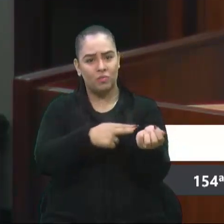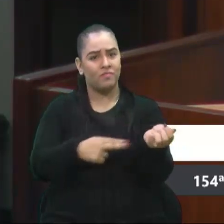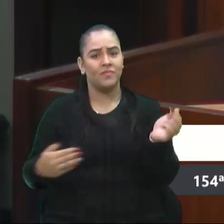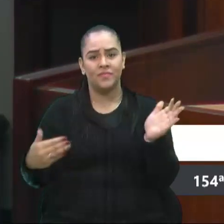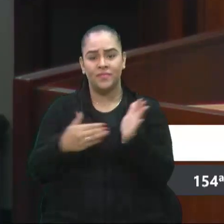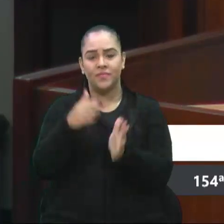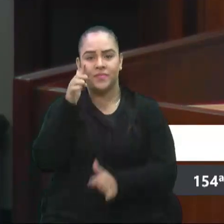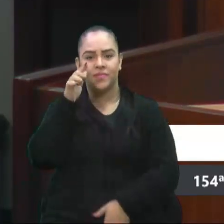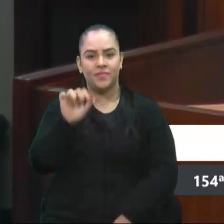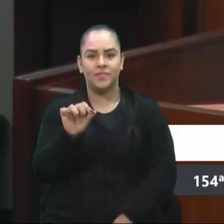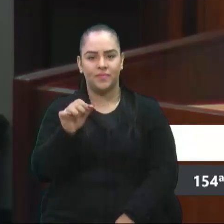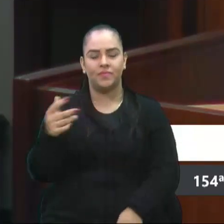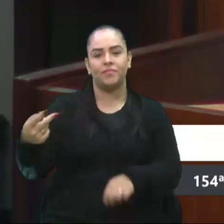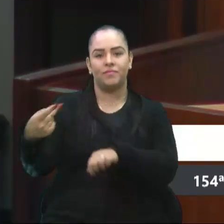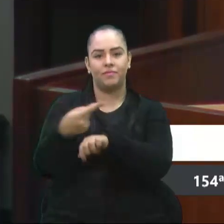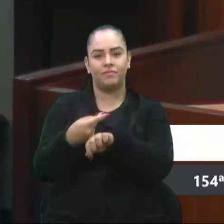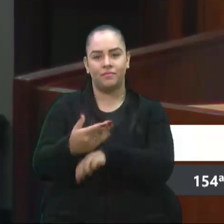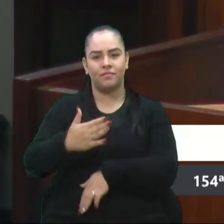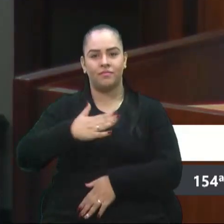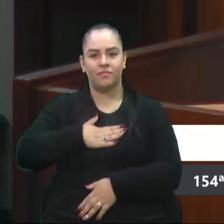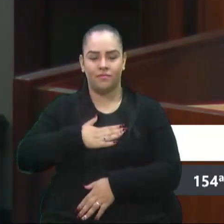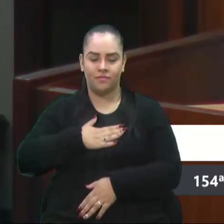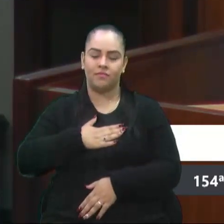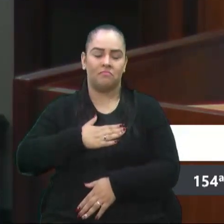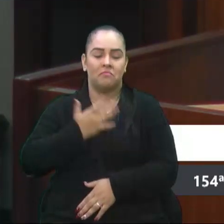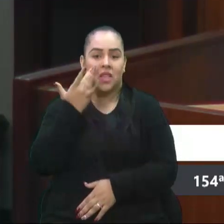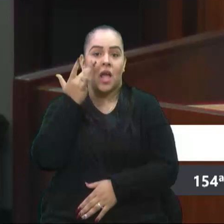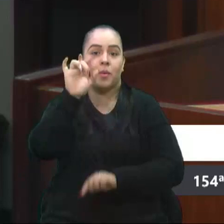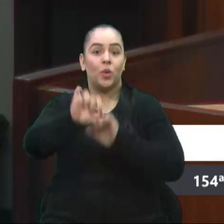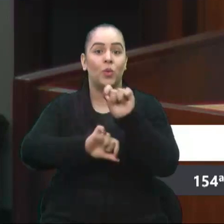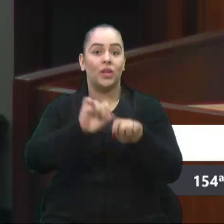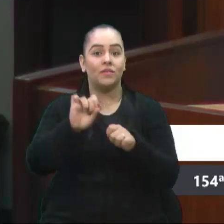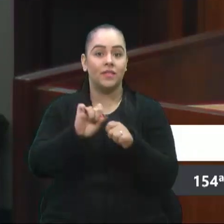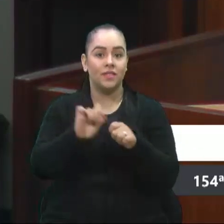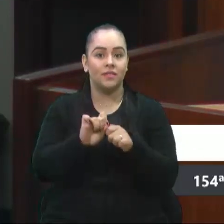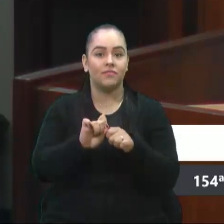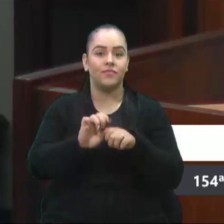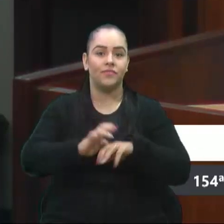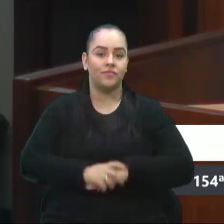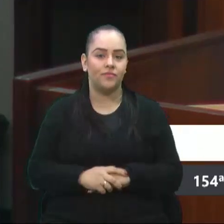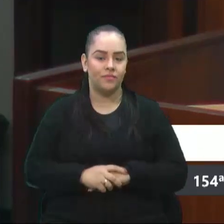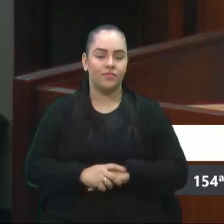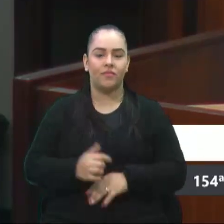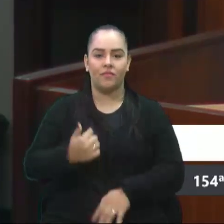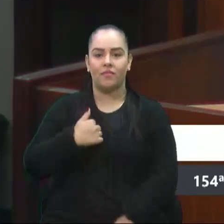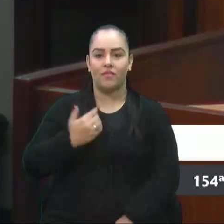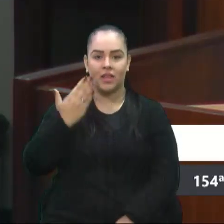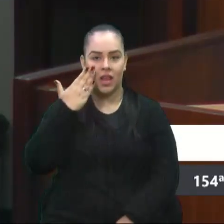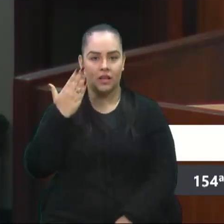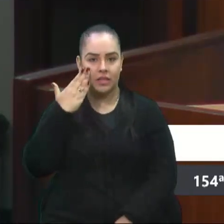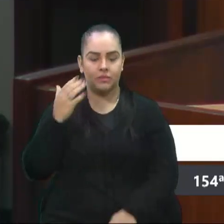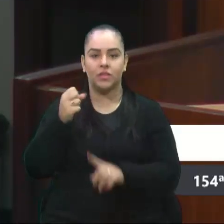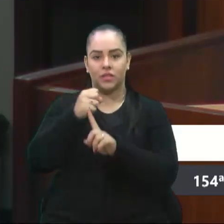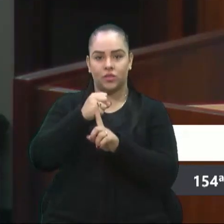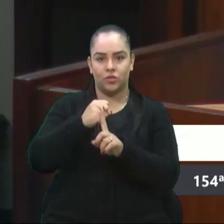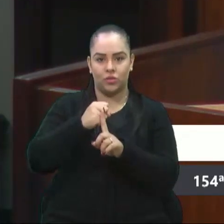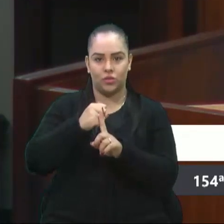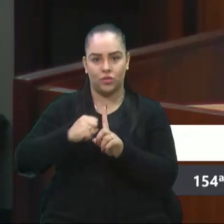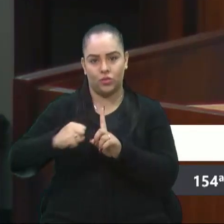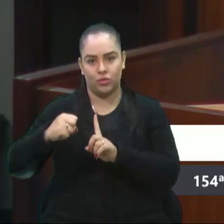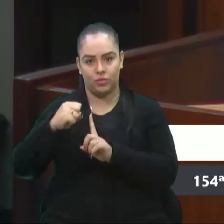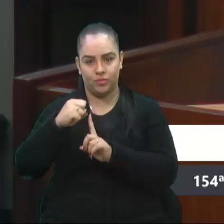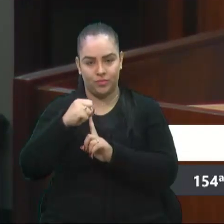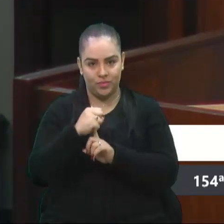E ele me procurou e eu não sabia o que fazer. Foi aí que eu busquei conhecimento. Fiz sociologia. E por perder outras pessoas também,